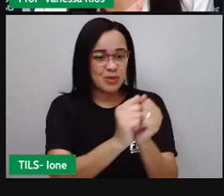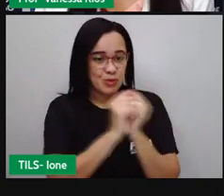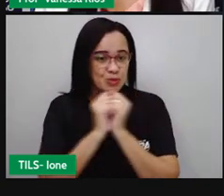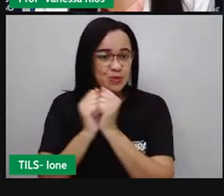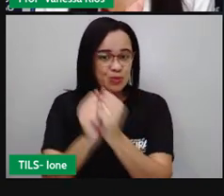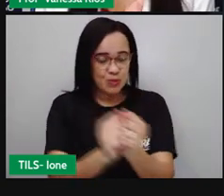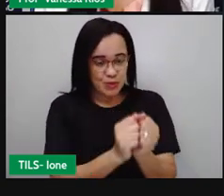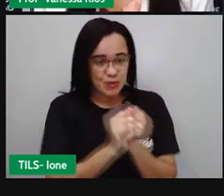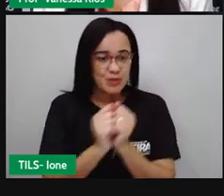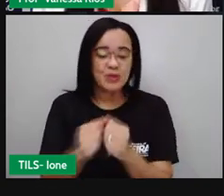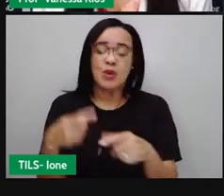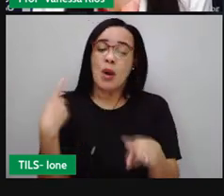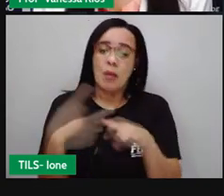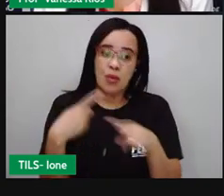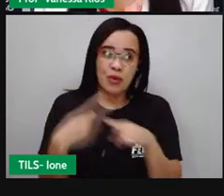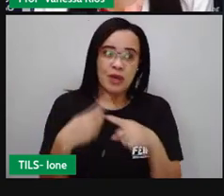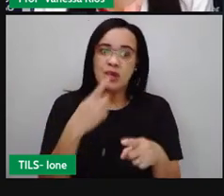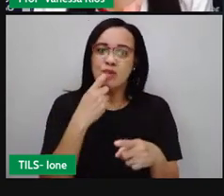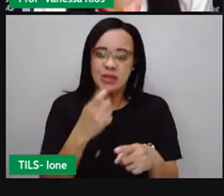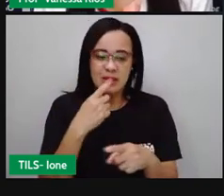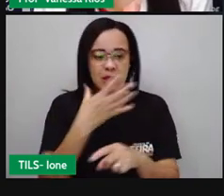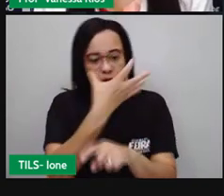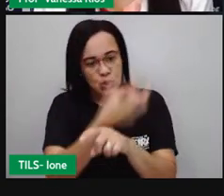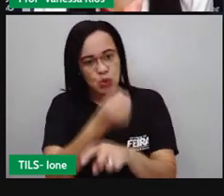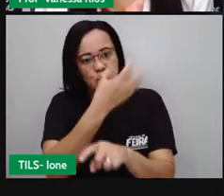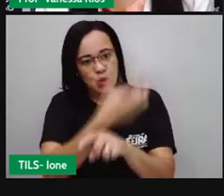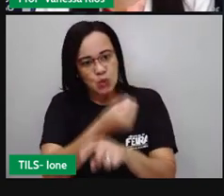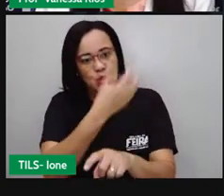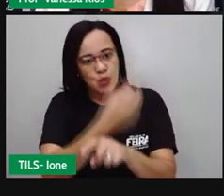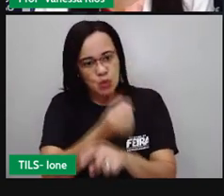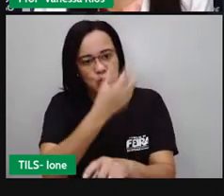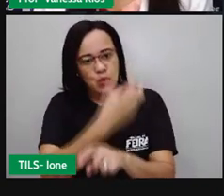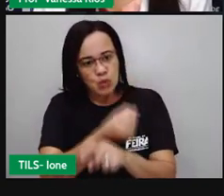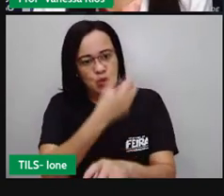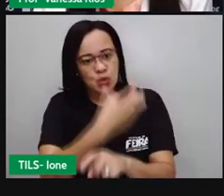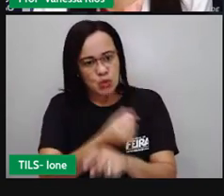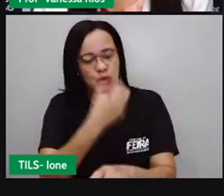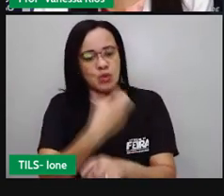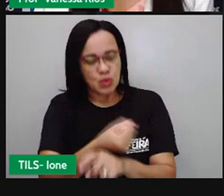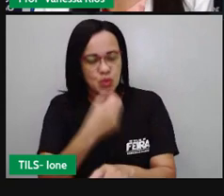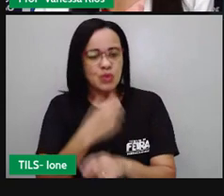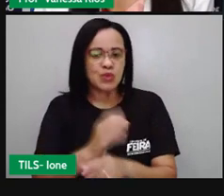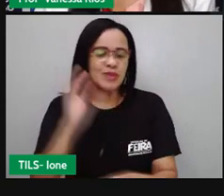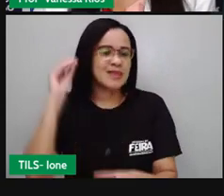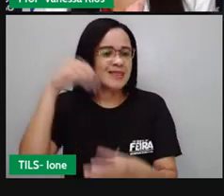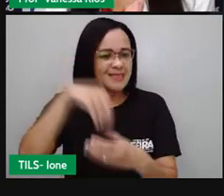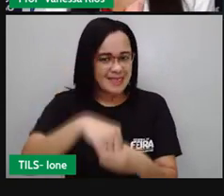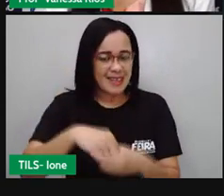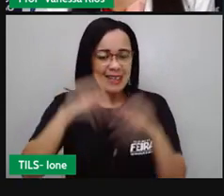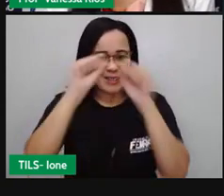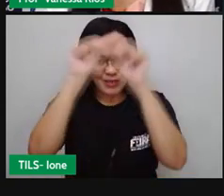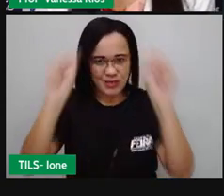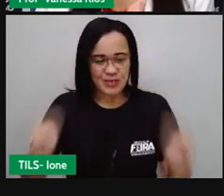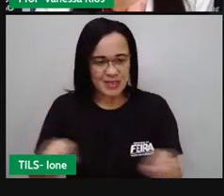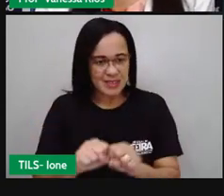Que é aí a substância presente, né? E mais importante do sistema circulatório.